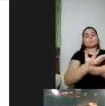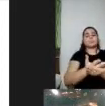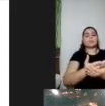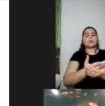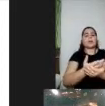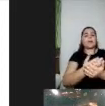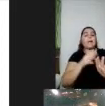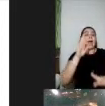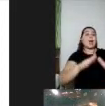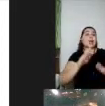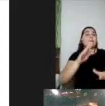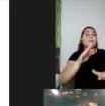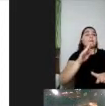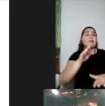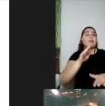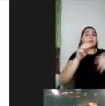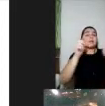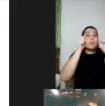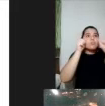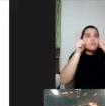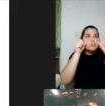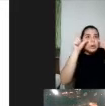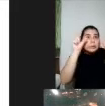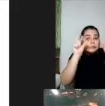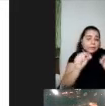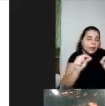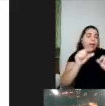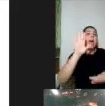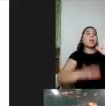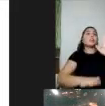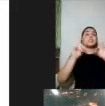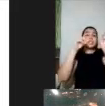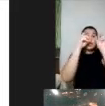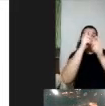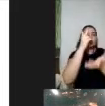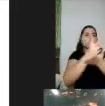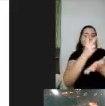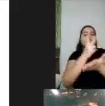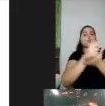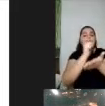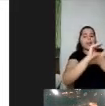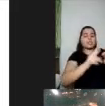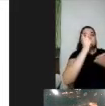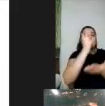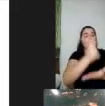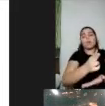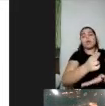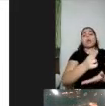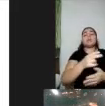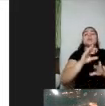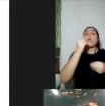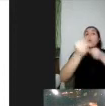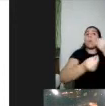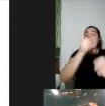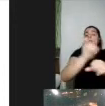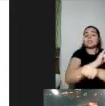mais curto é difícil ficar mais tempo conectado na mesma atividade então que estratégias a gente pode ter de apoiar